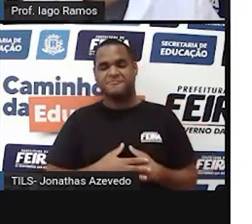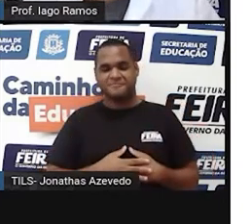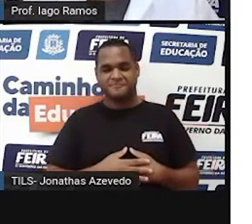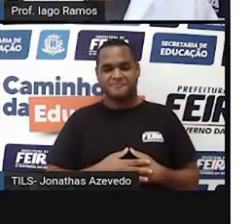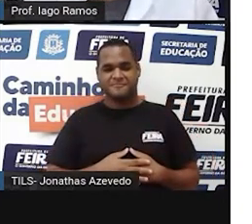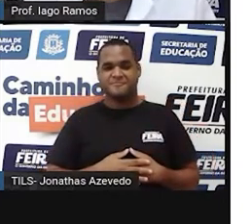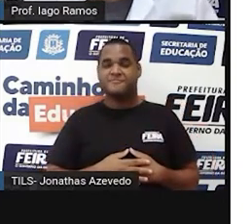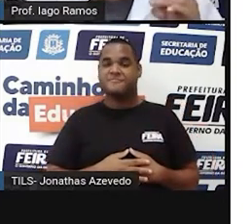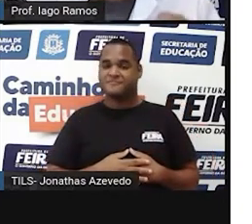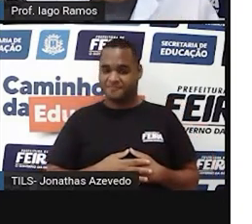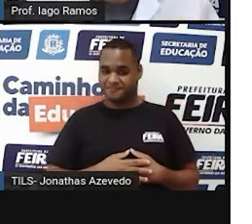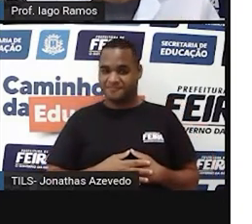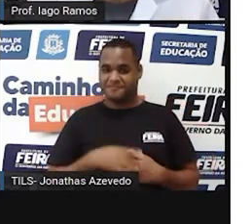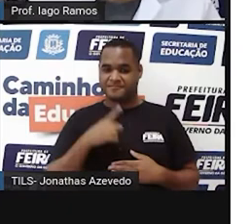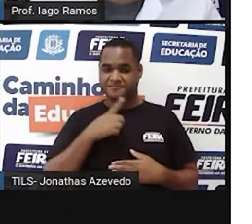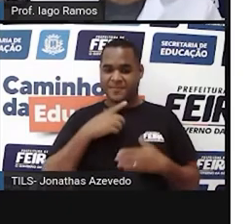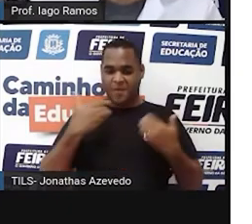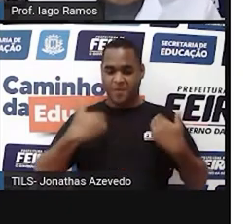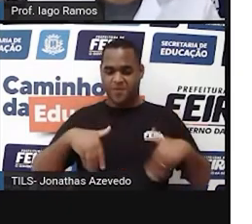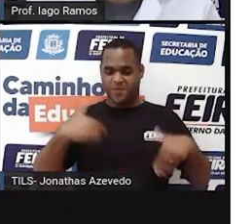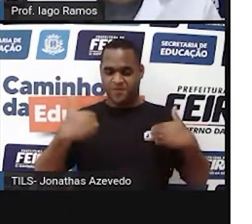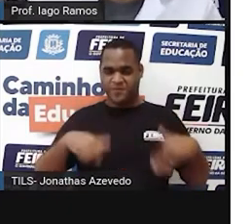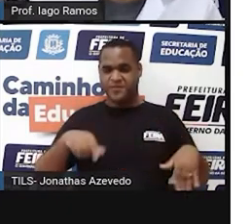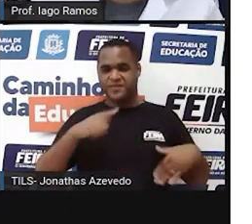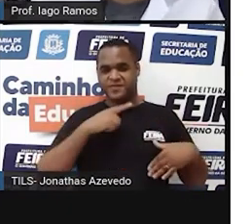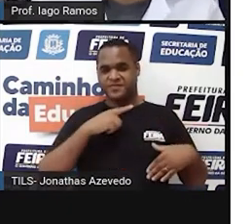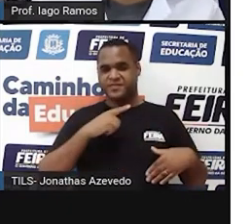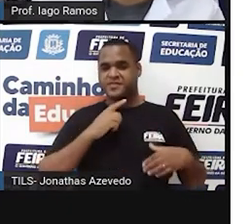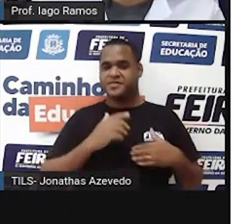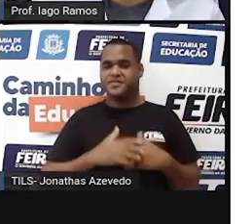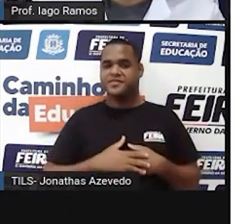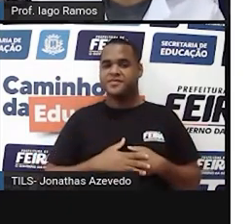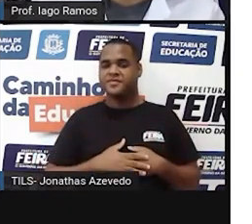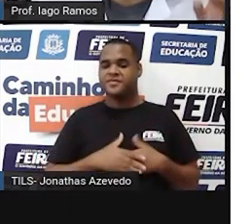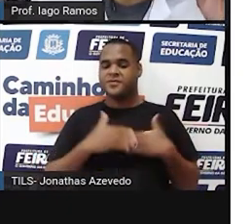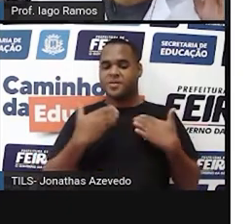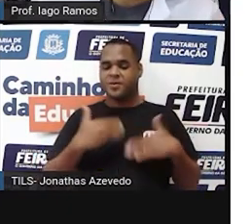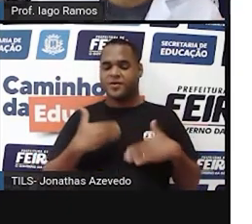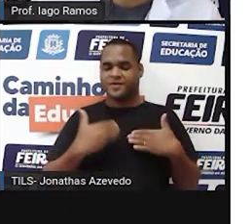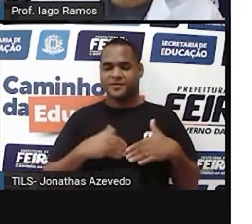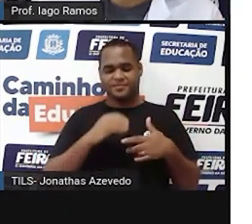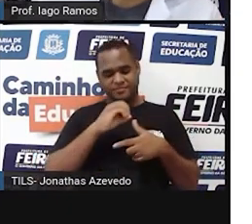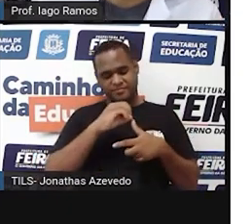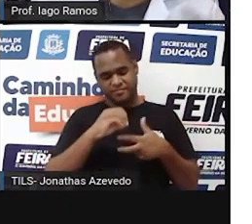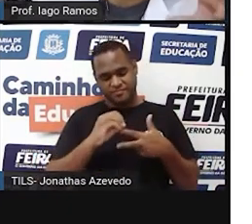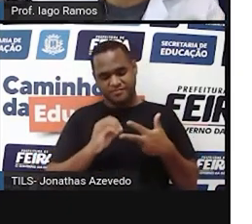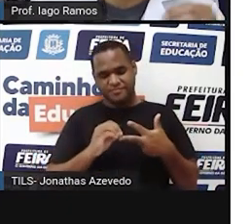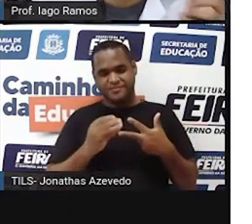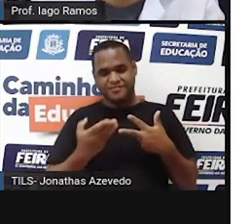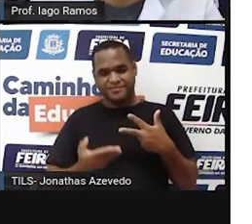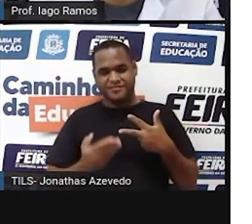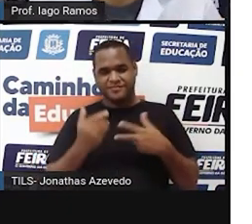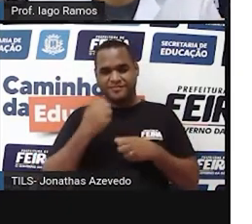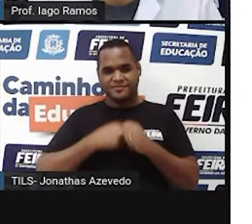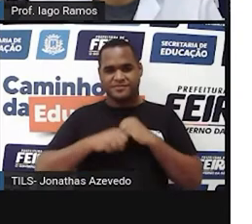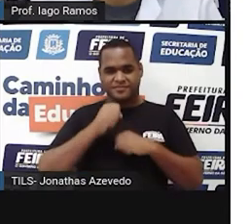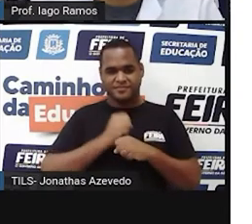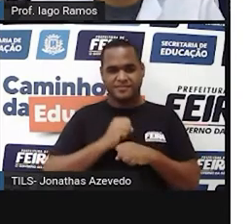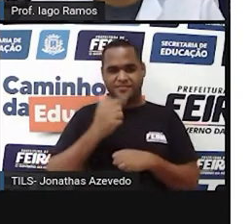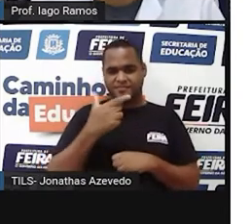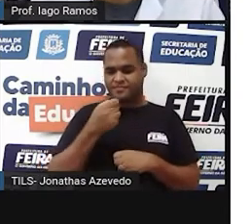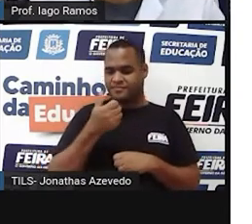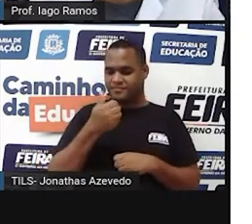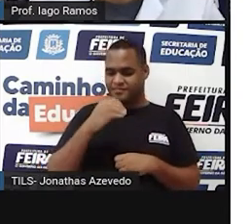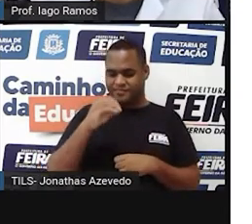Uma questão de prova, de uma prova chamada ENEM, e essa do ano de 2010.